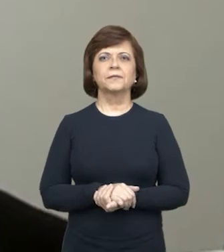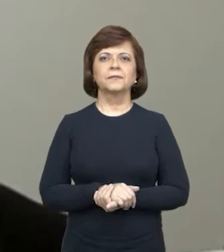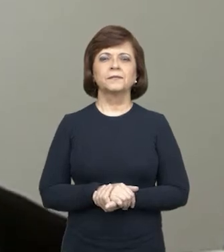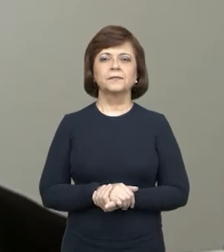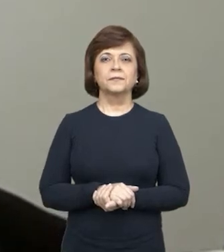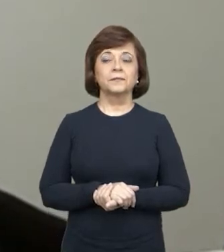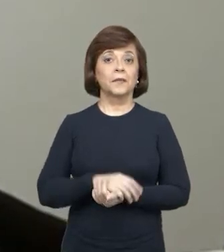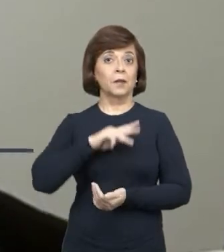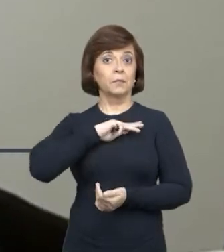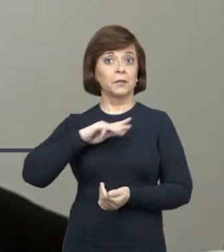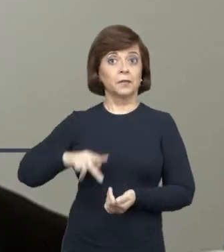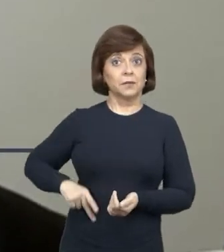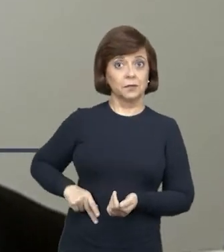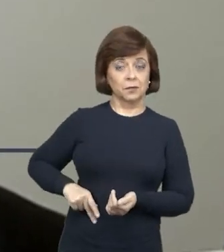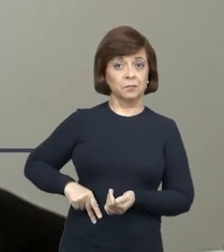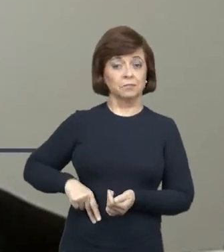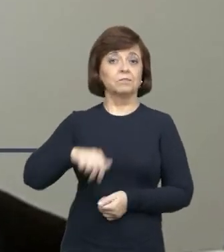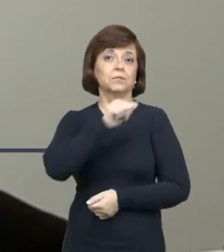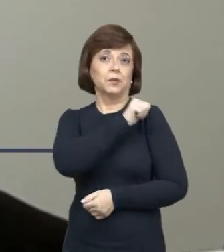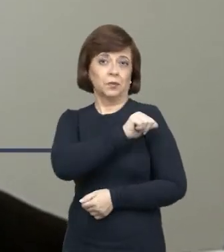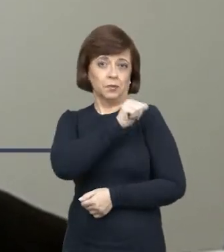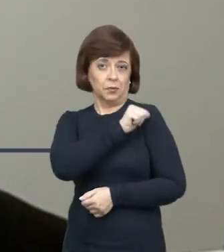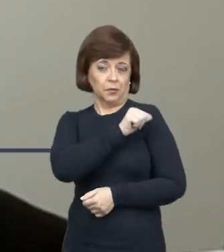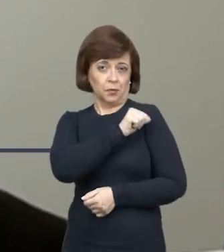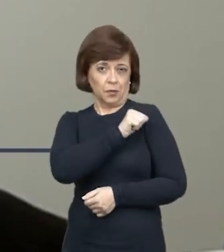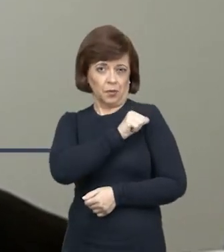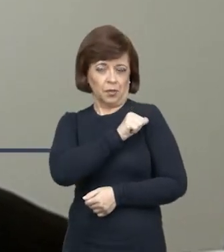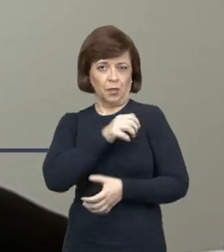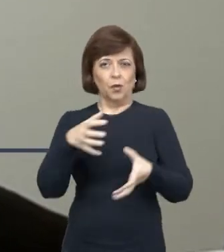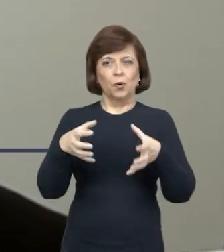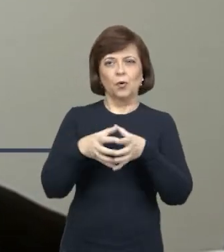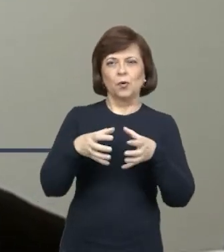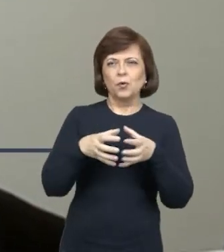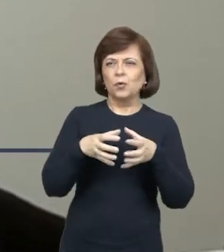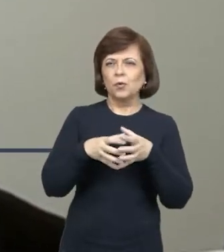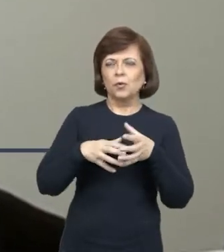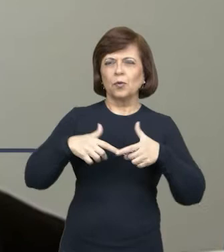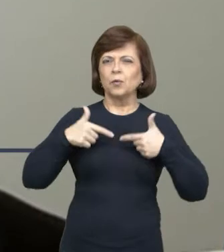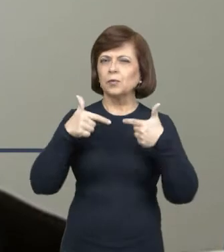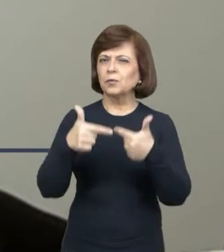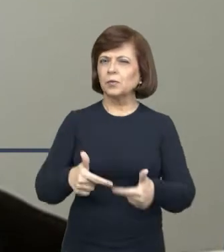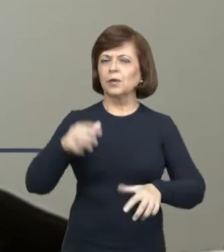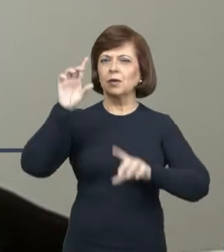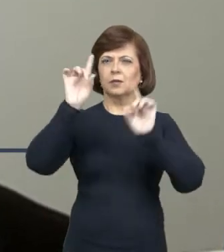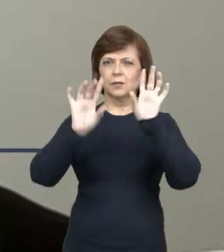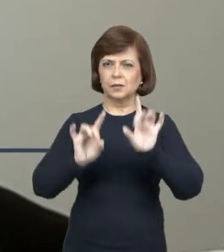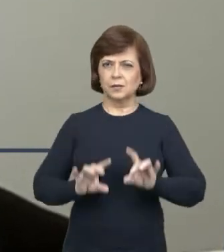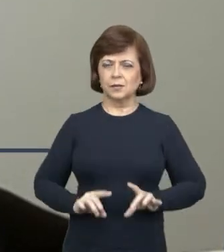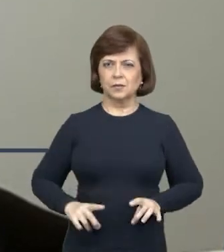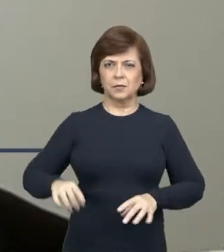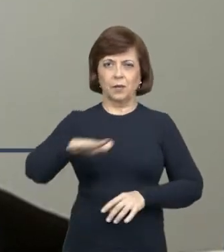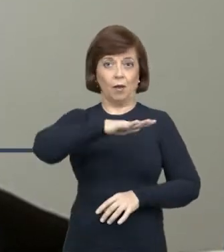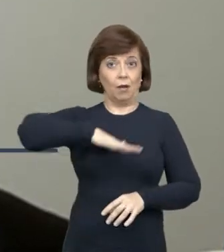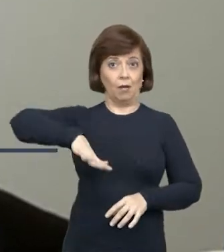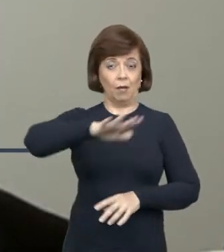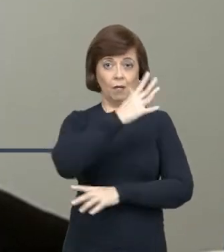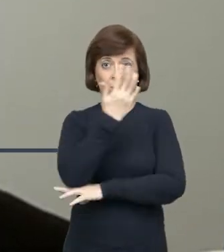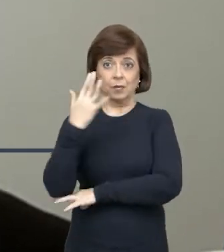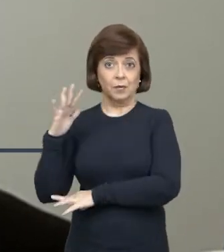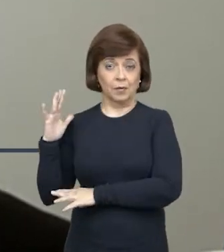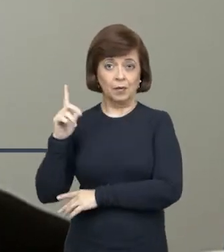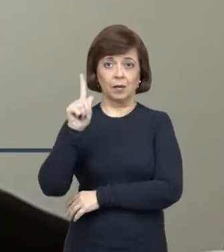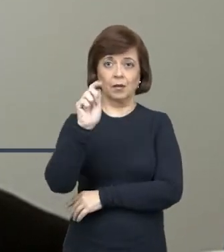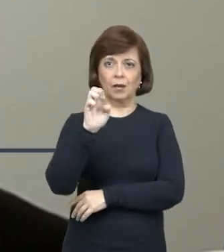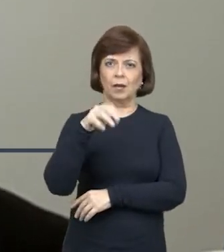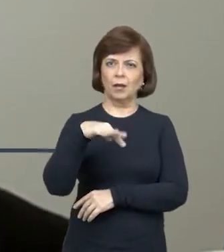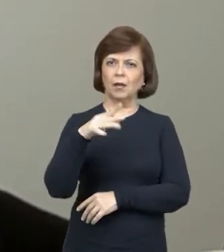O Ministério Público do Estado do Rio de Janeiro, por intermédio do Grupo de Atuação Especializada em Meio Ambiente, o GAEMA, promoveu em dezembro